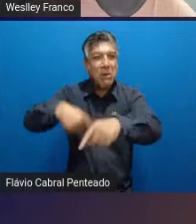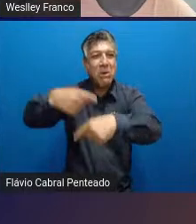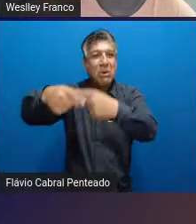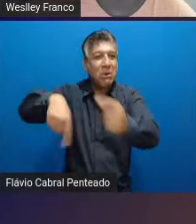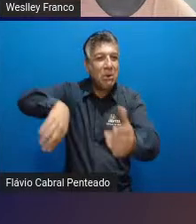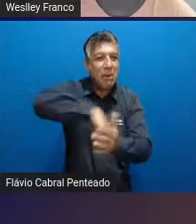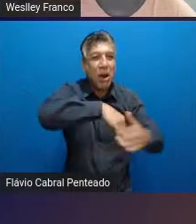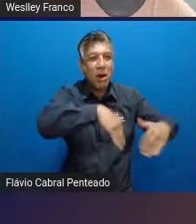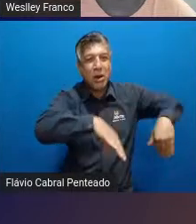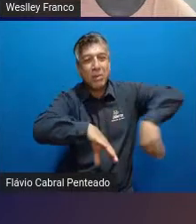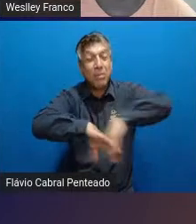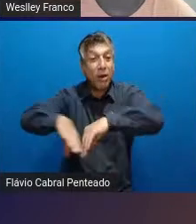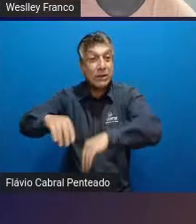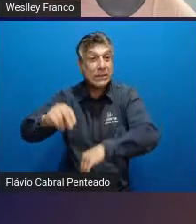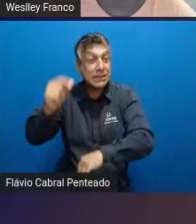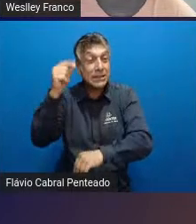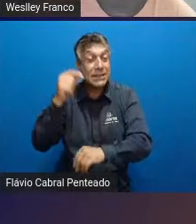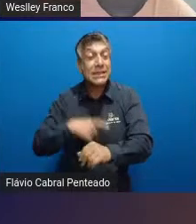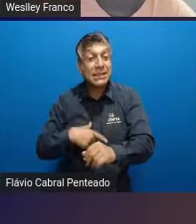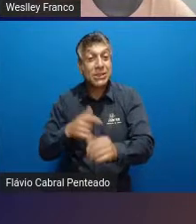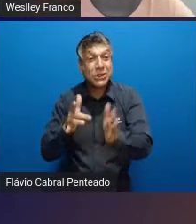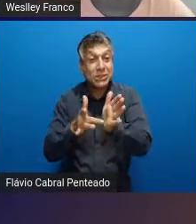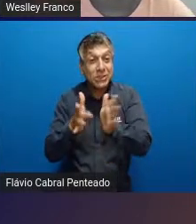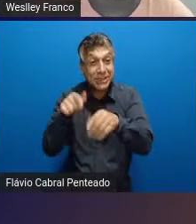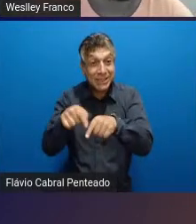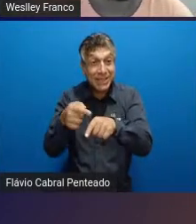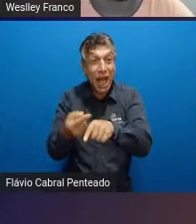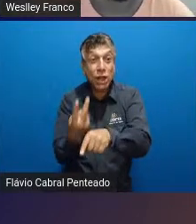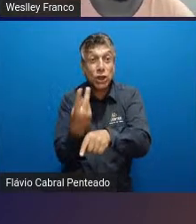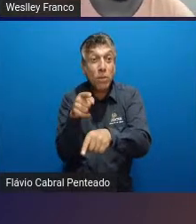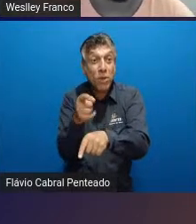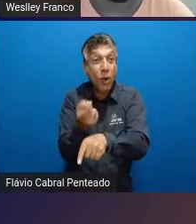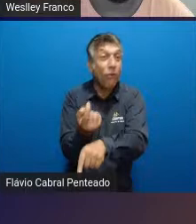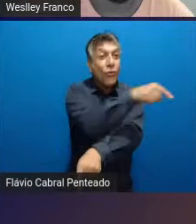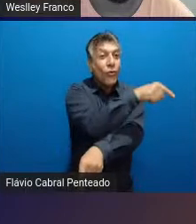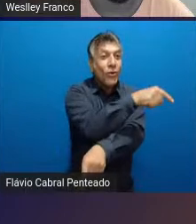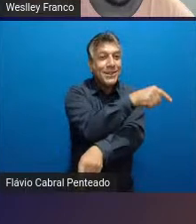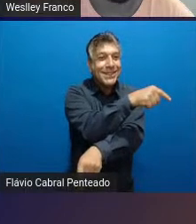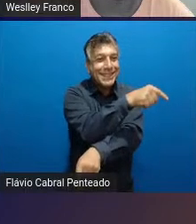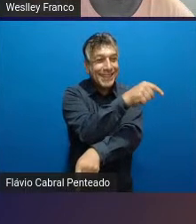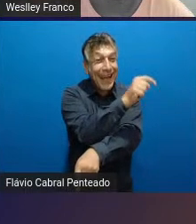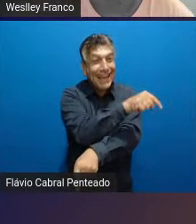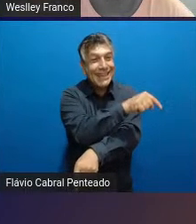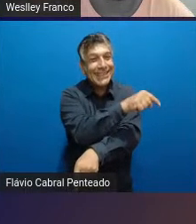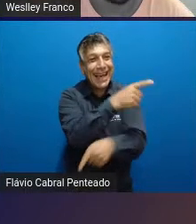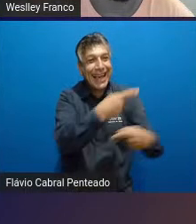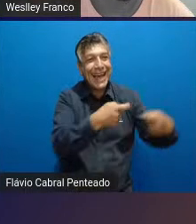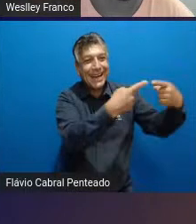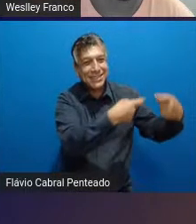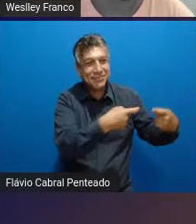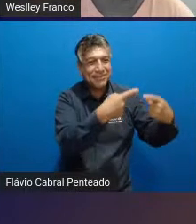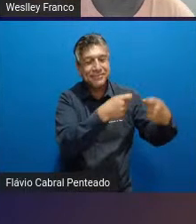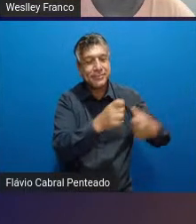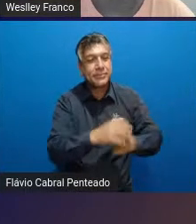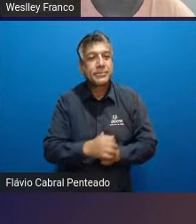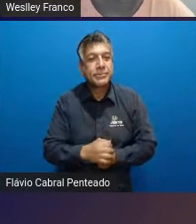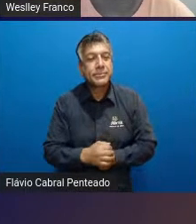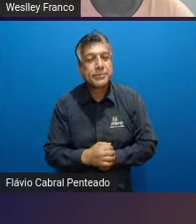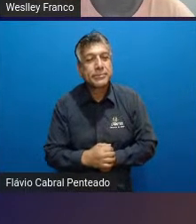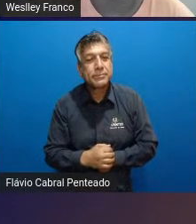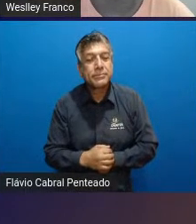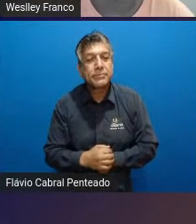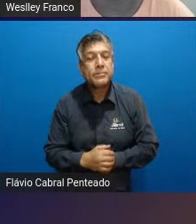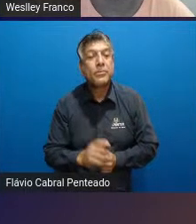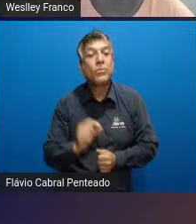de futebol jogando com a cabeça dos caras olha só e a partir de então também que o